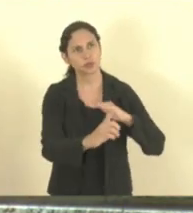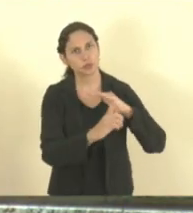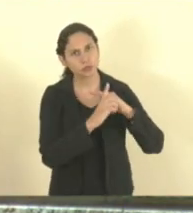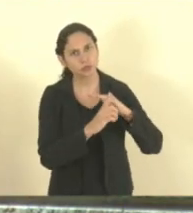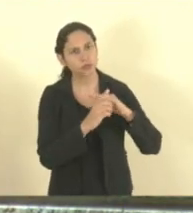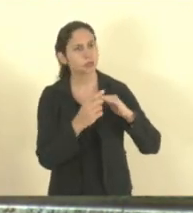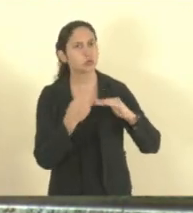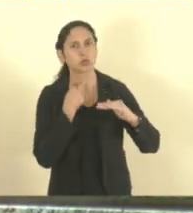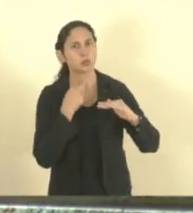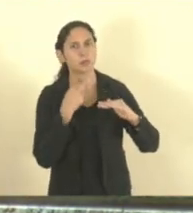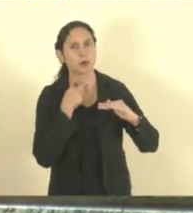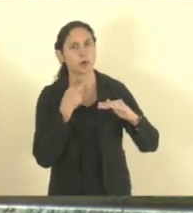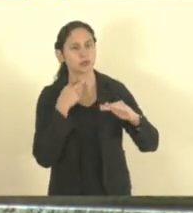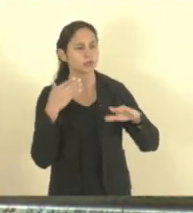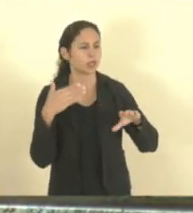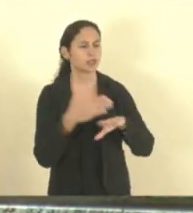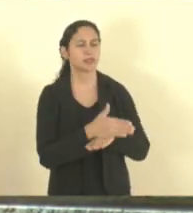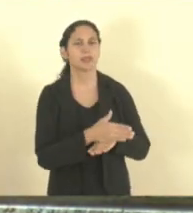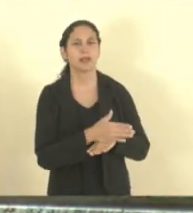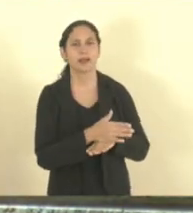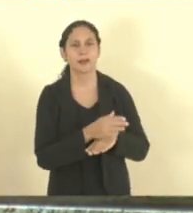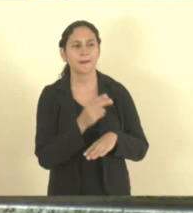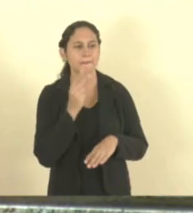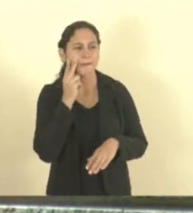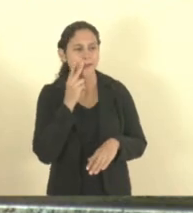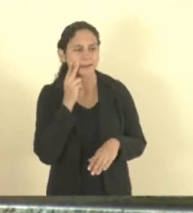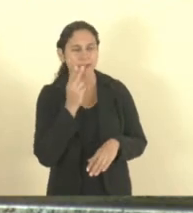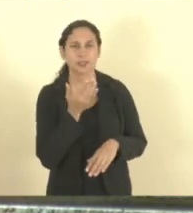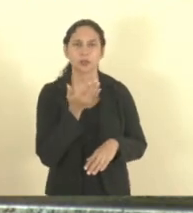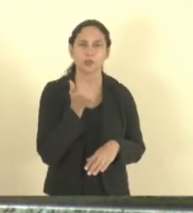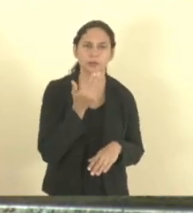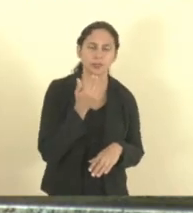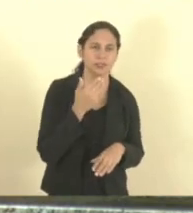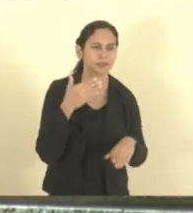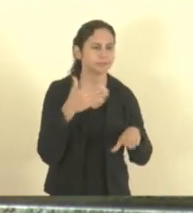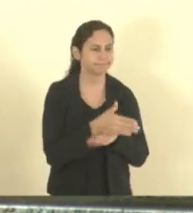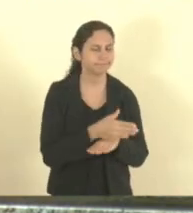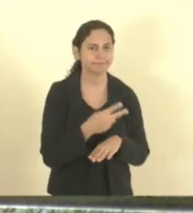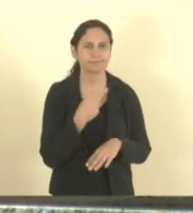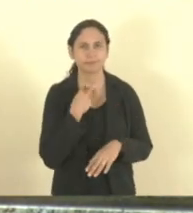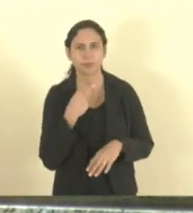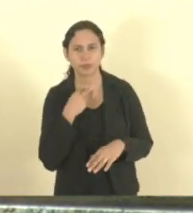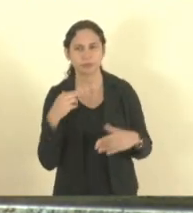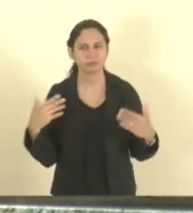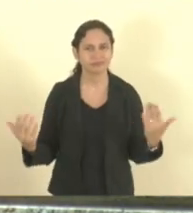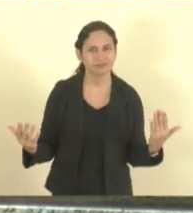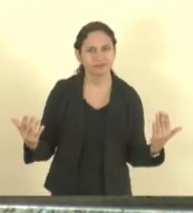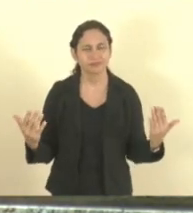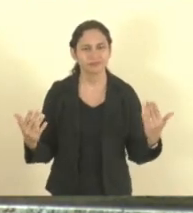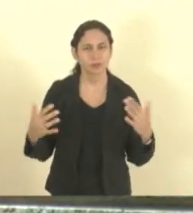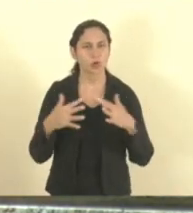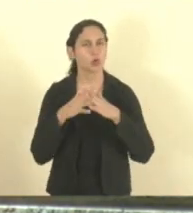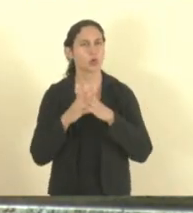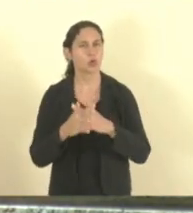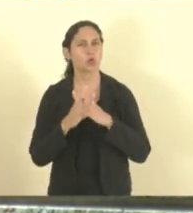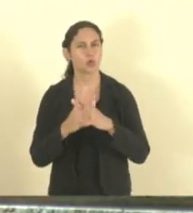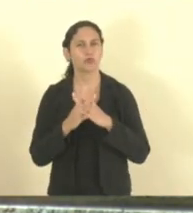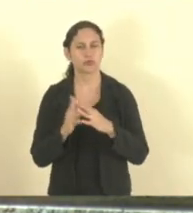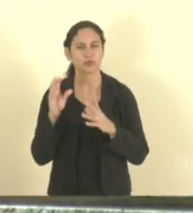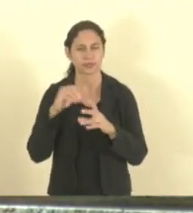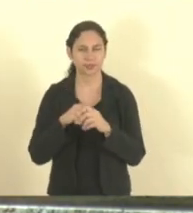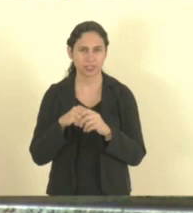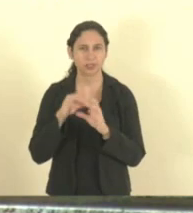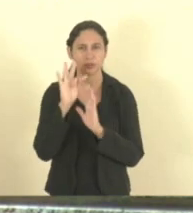uma bebida ou uma comida no bar. Então, ficou realmente meio estranha a legislação e